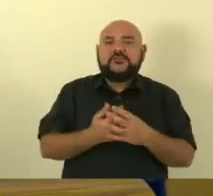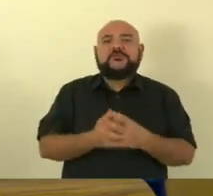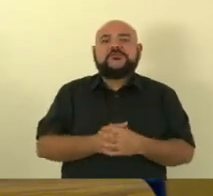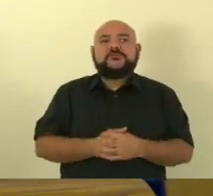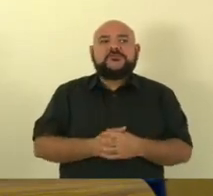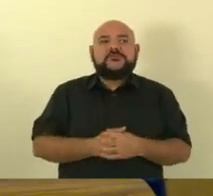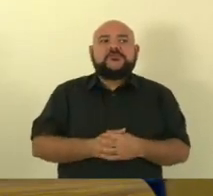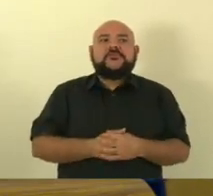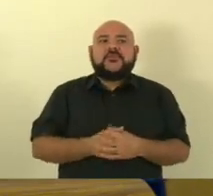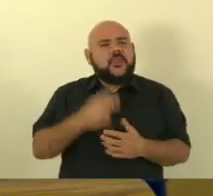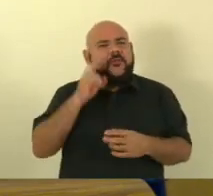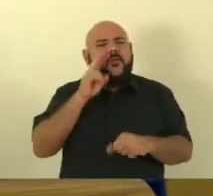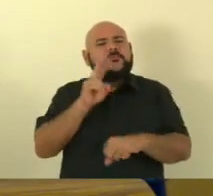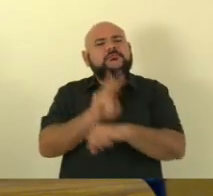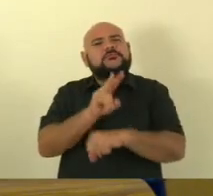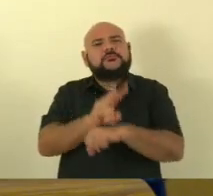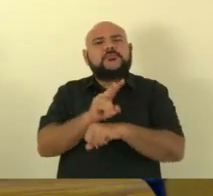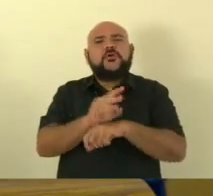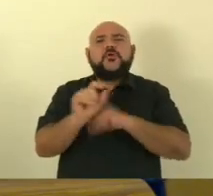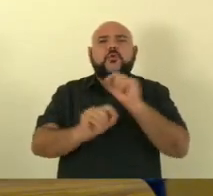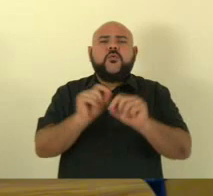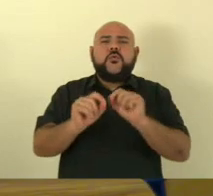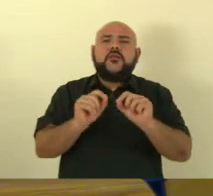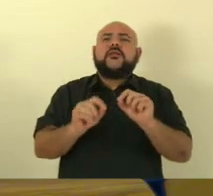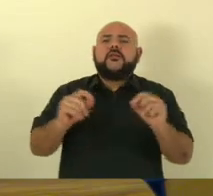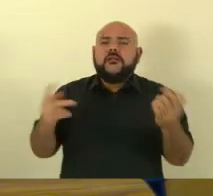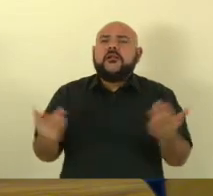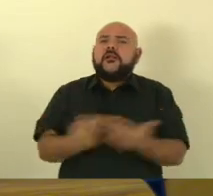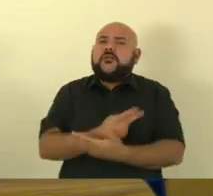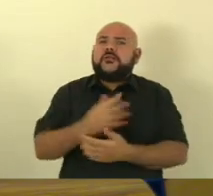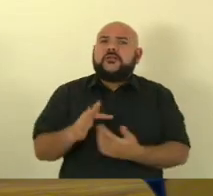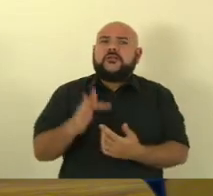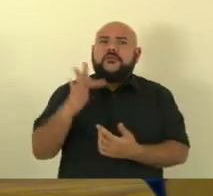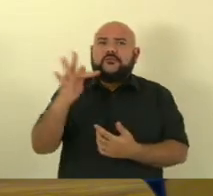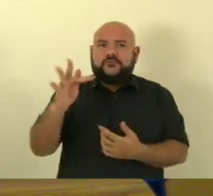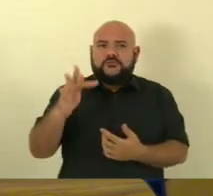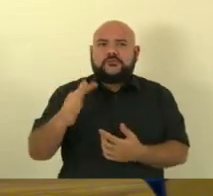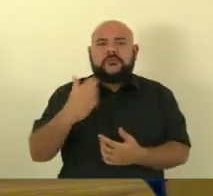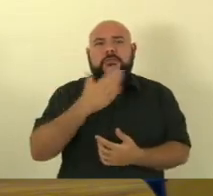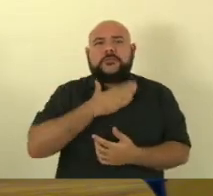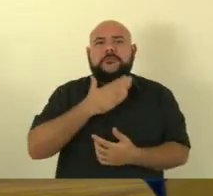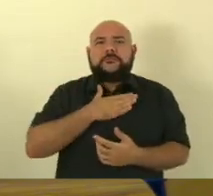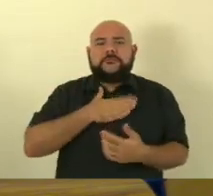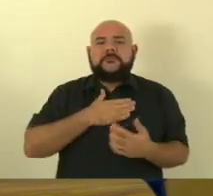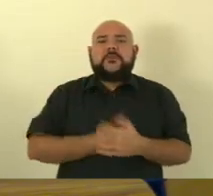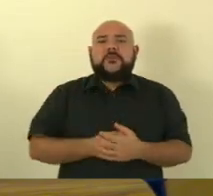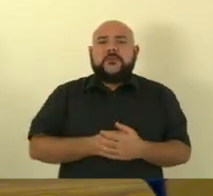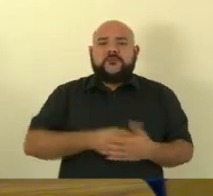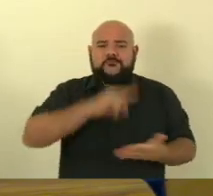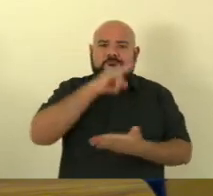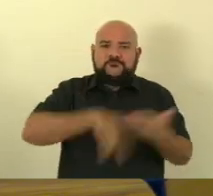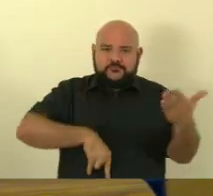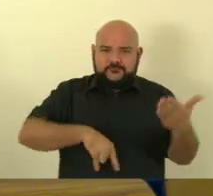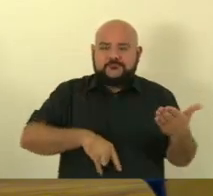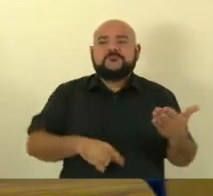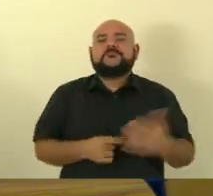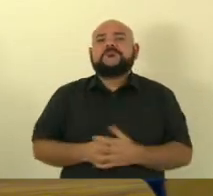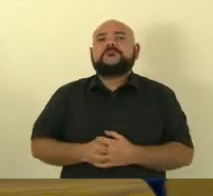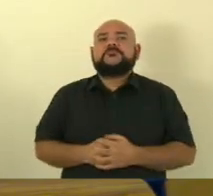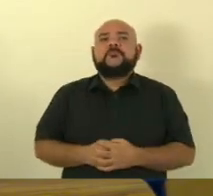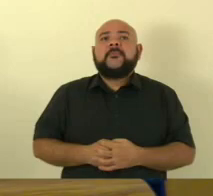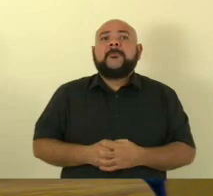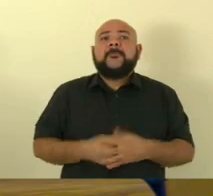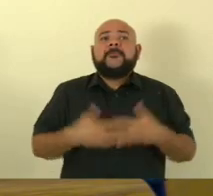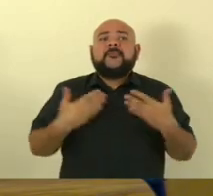para ver o que vai acontecer dessa representação que eu estou fazendo obviamente o